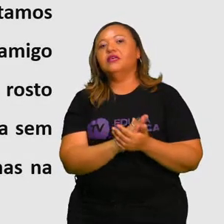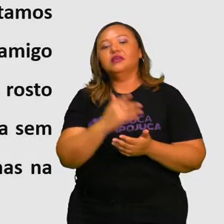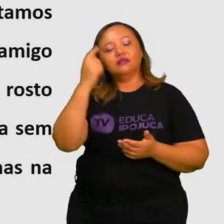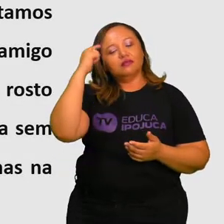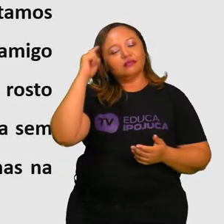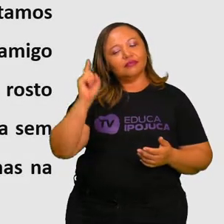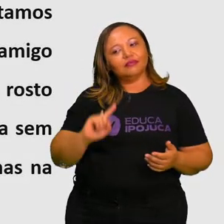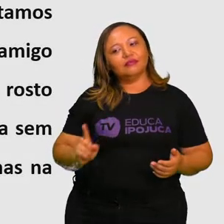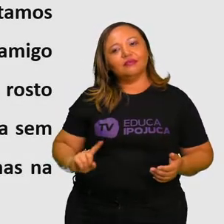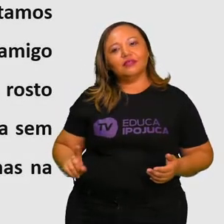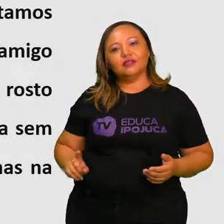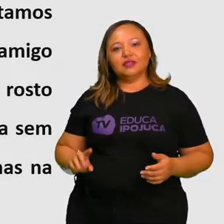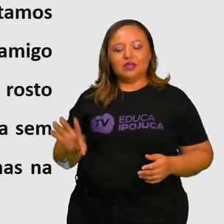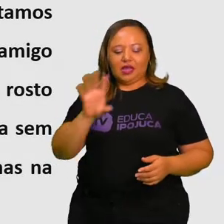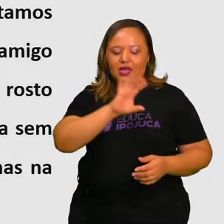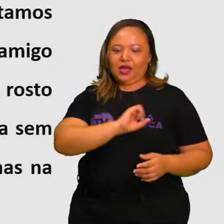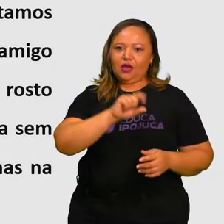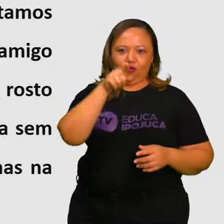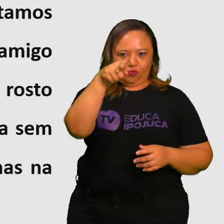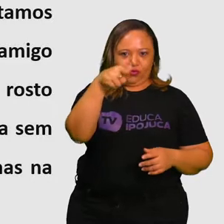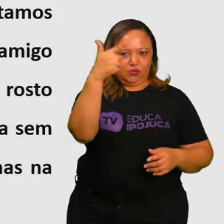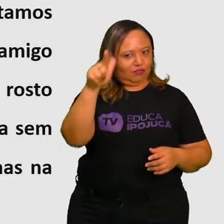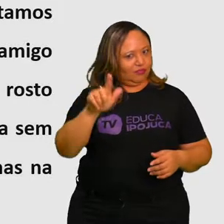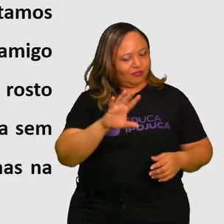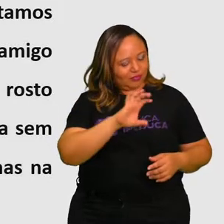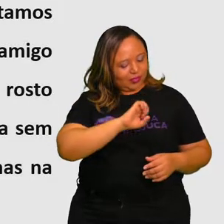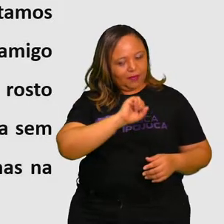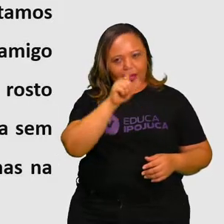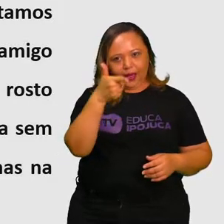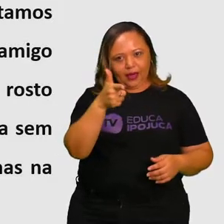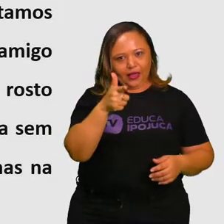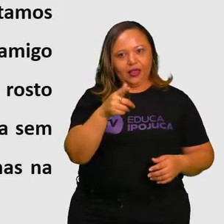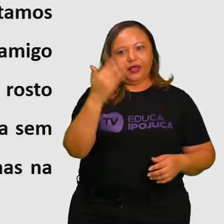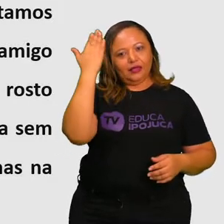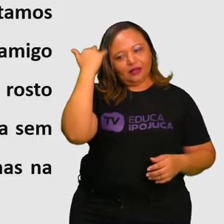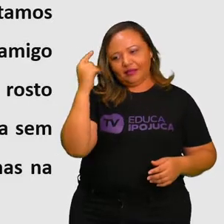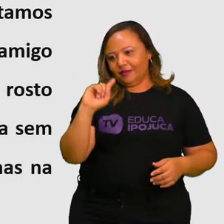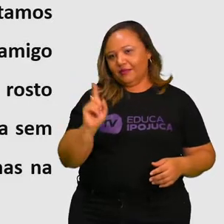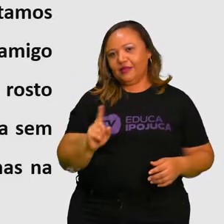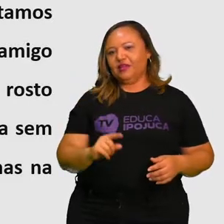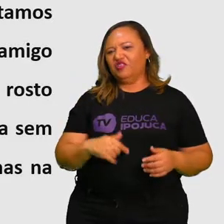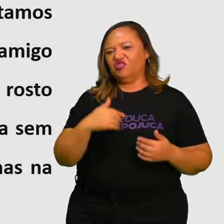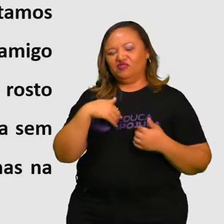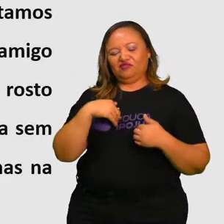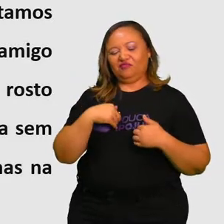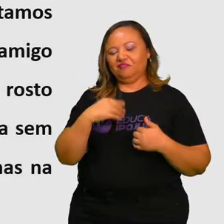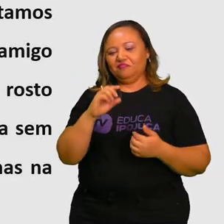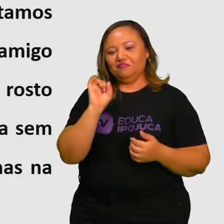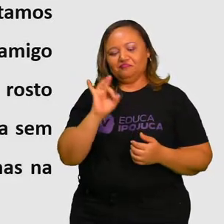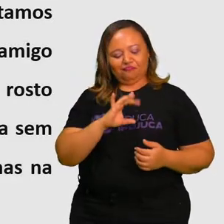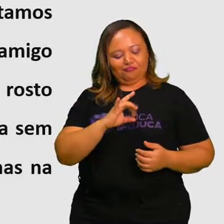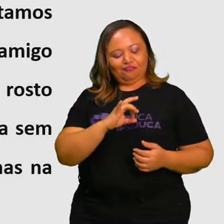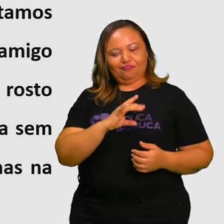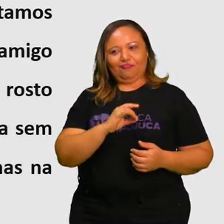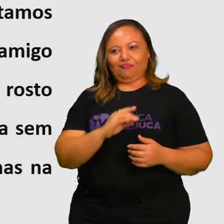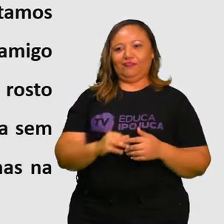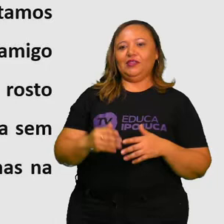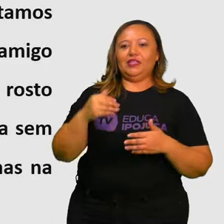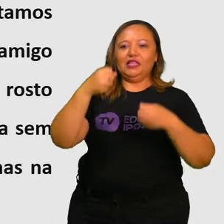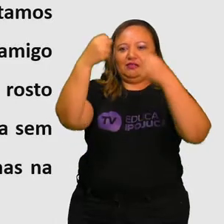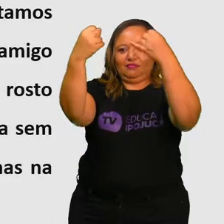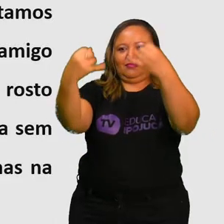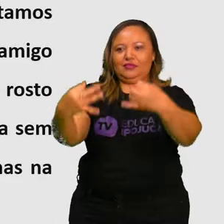sabe do nosso amor por ela. Não temos coragem de contar, pois morrimos de medo da rejeição.